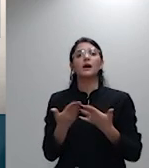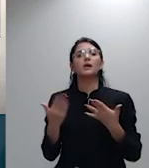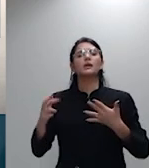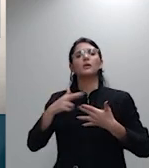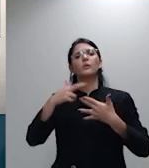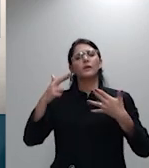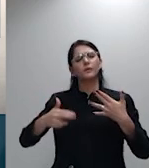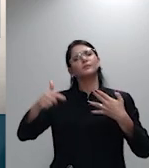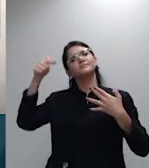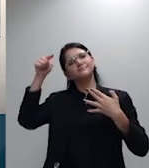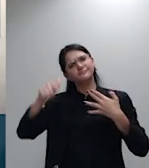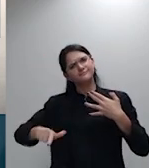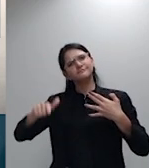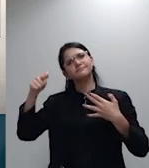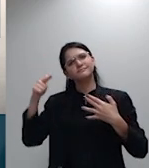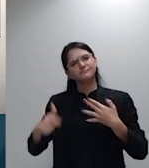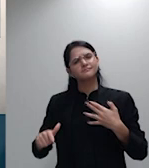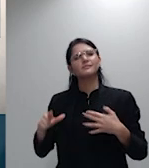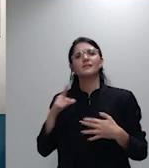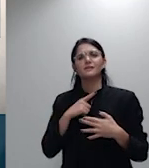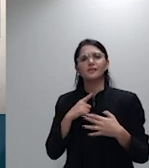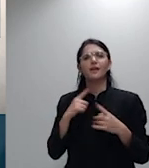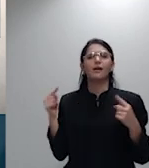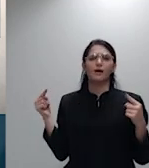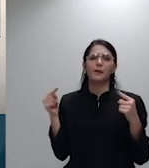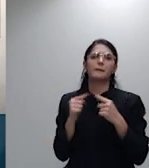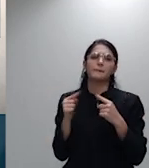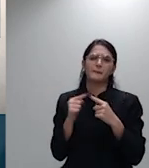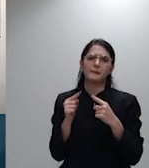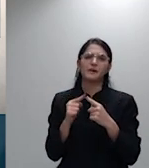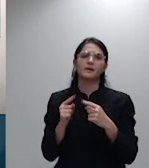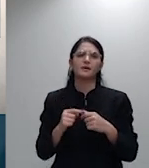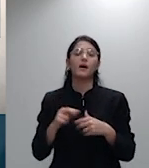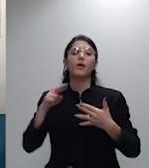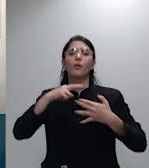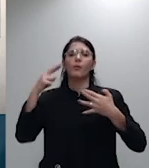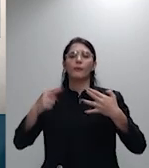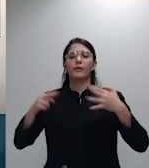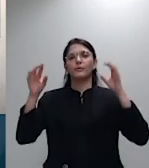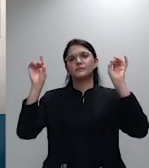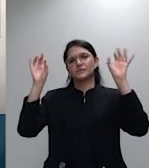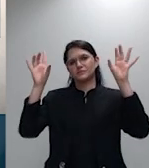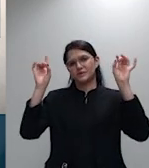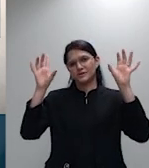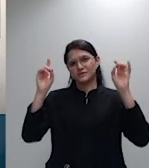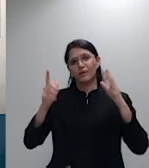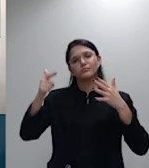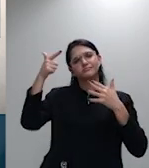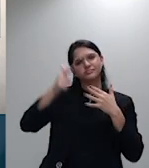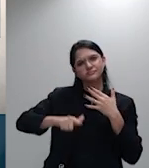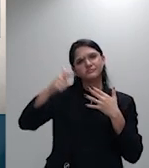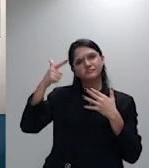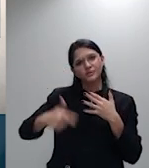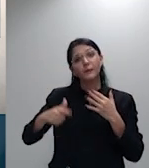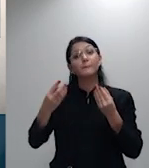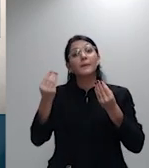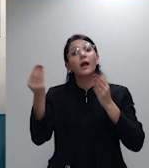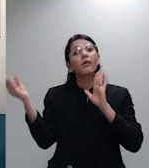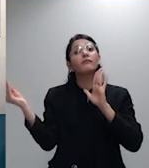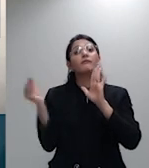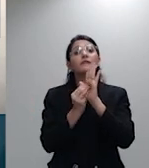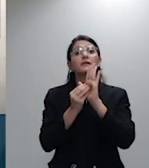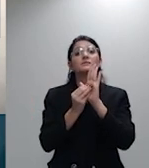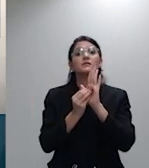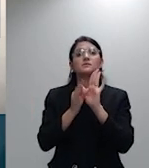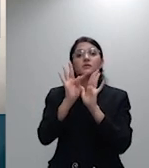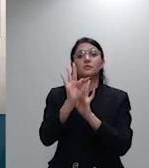afetado nesse recurso especial afetado como repetitivo para fixação de tese no